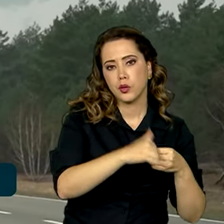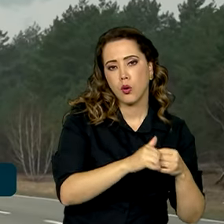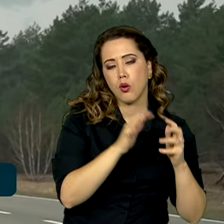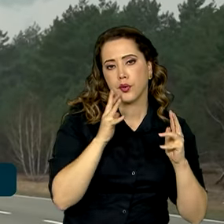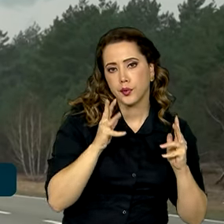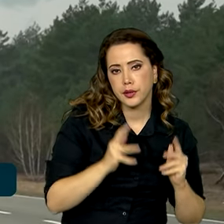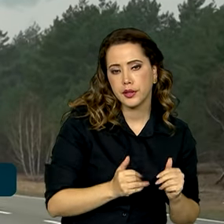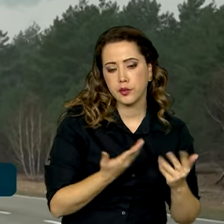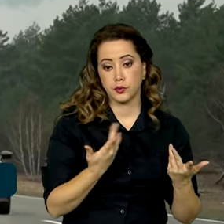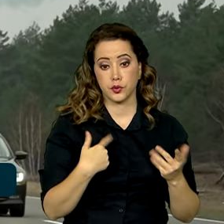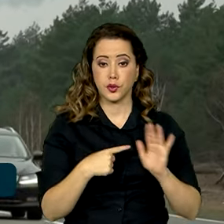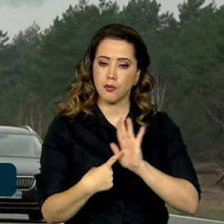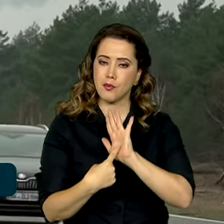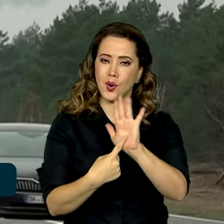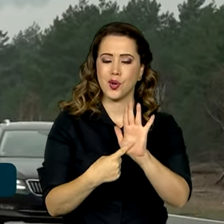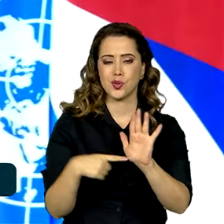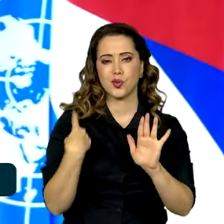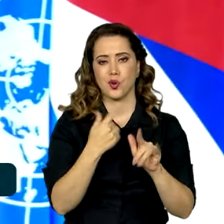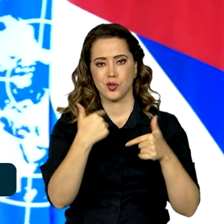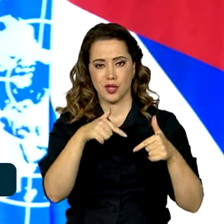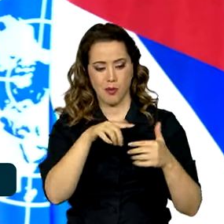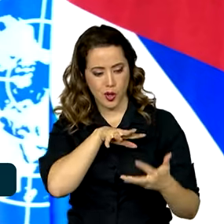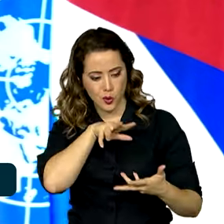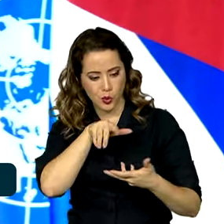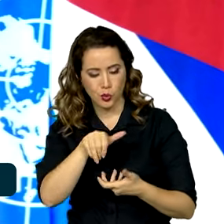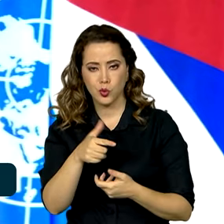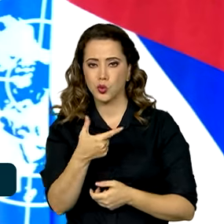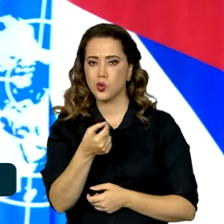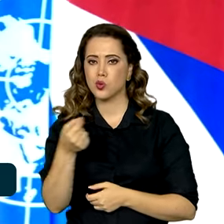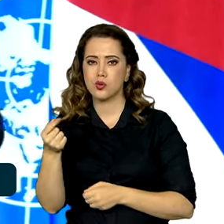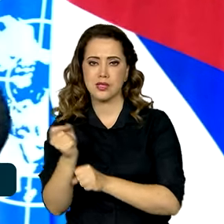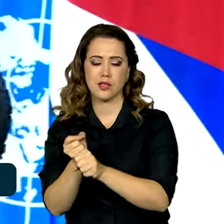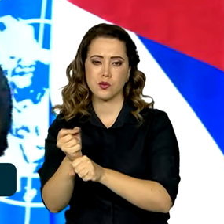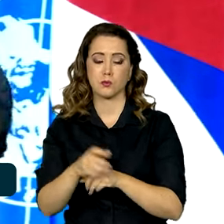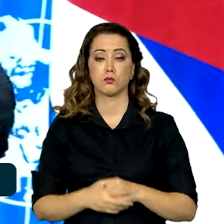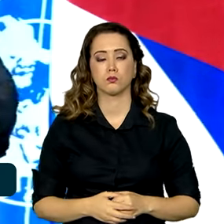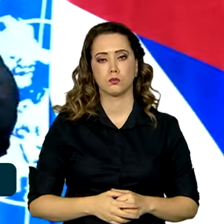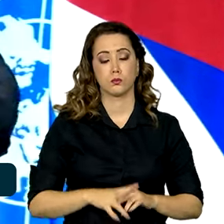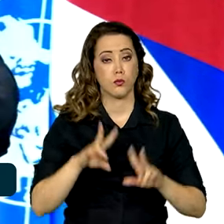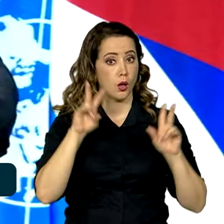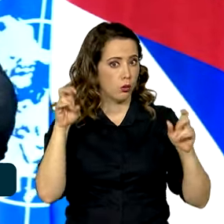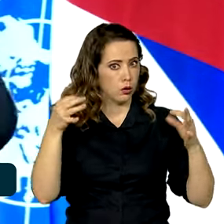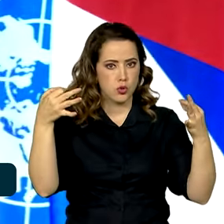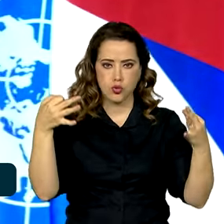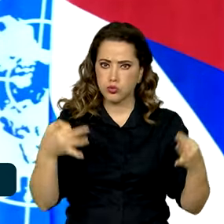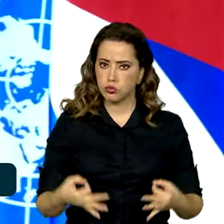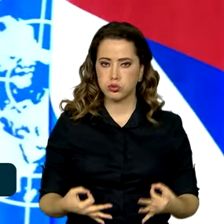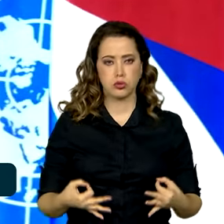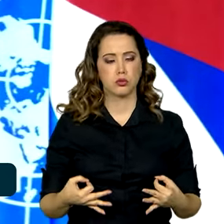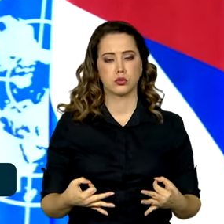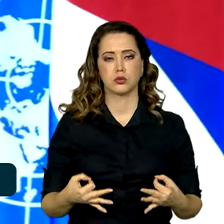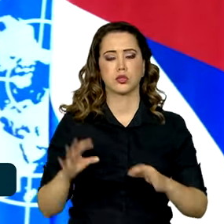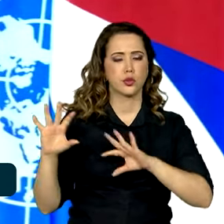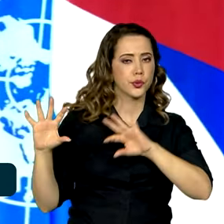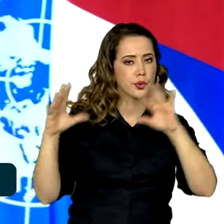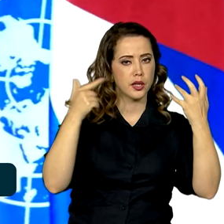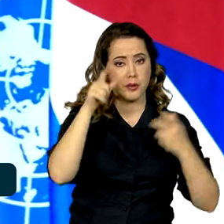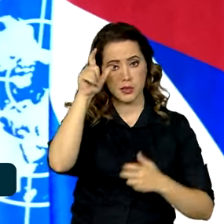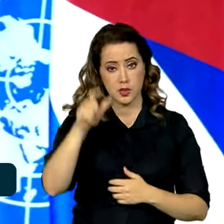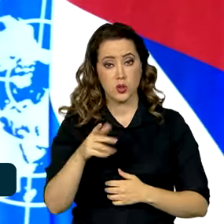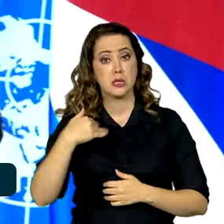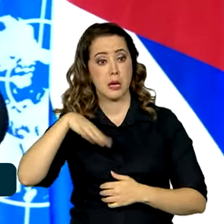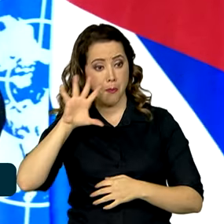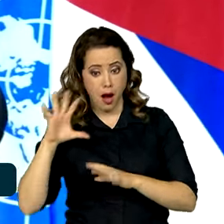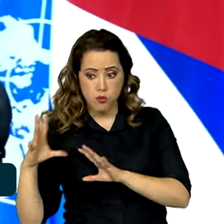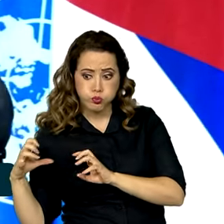nos últimos 200 anos. É uma questão de justiça climática que aqueles que mais contribuíram